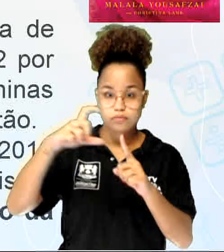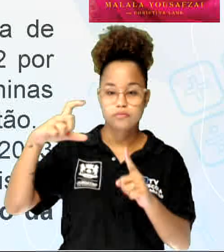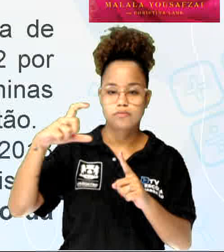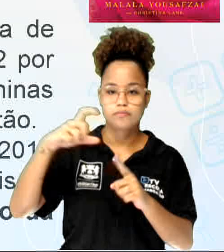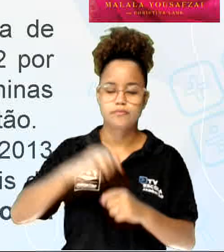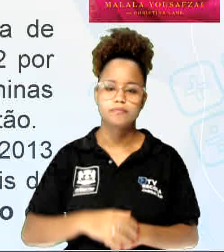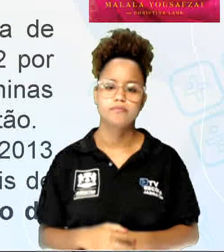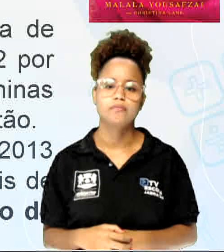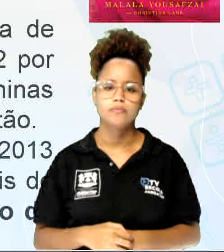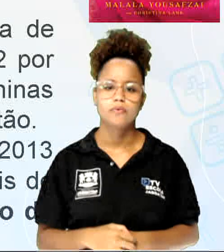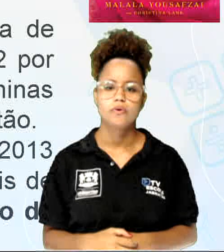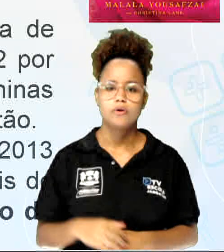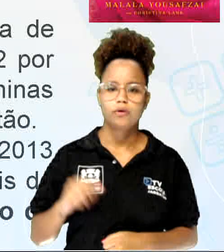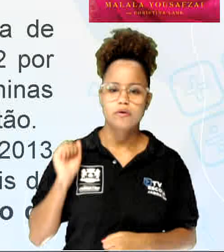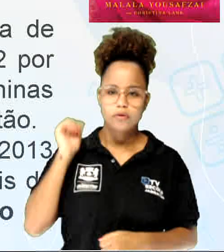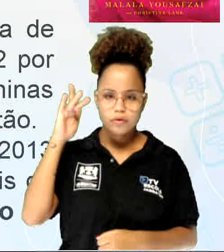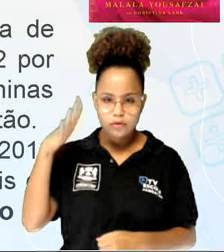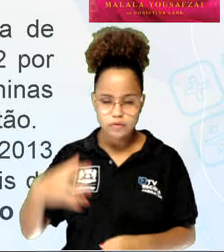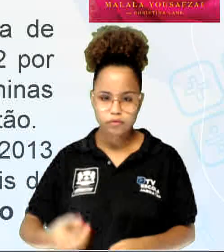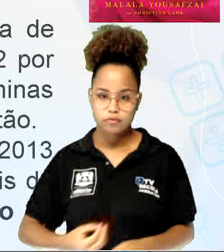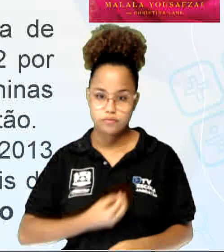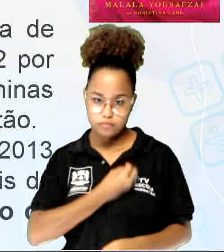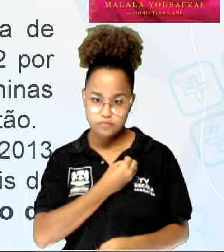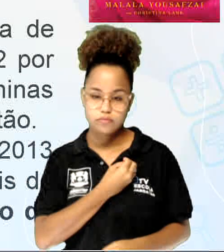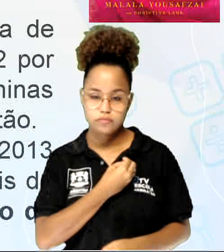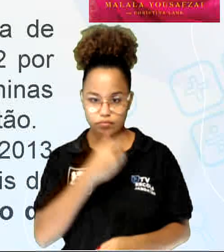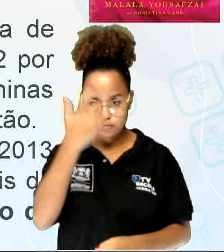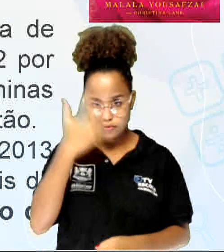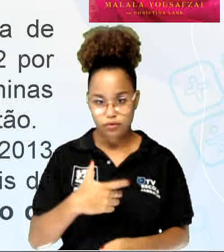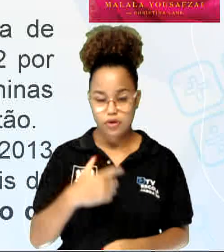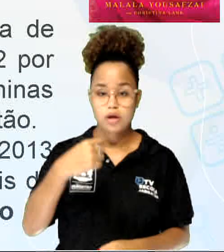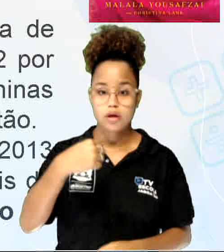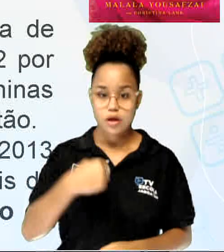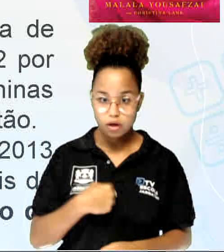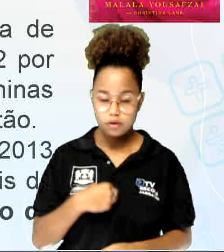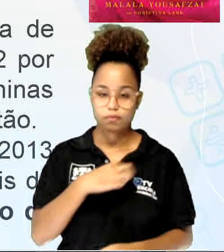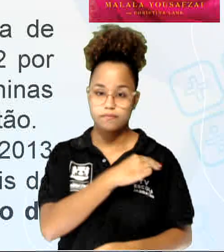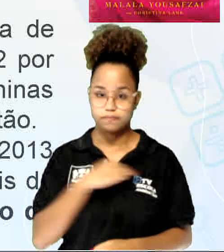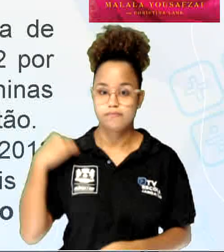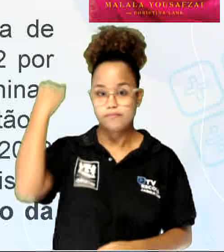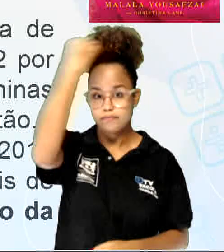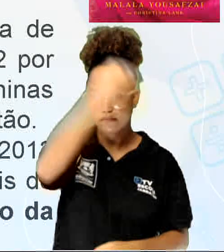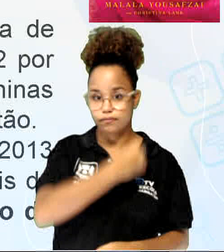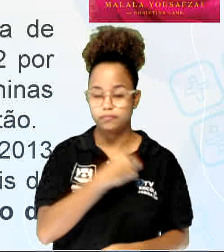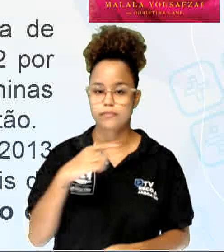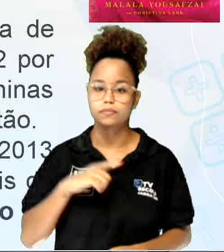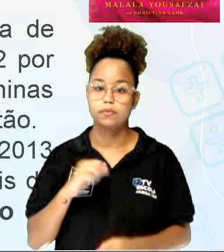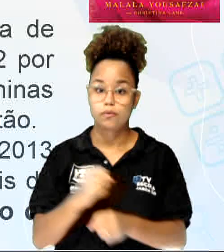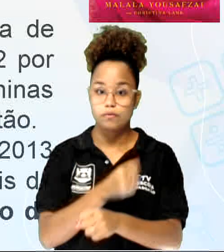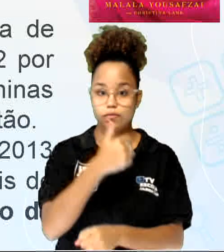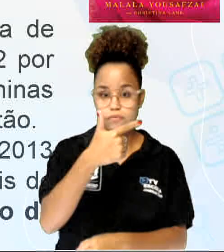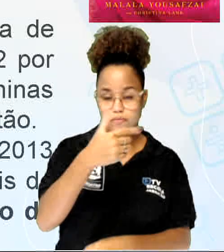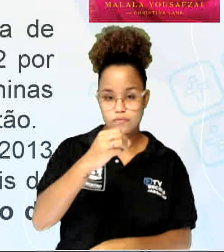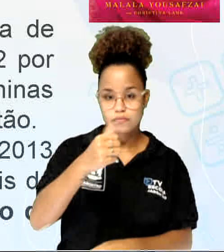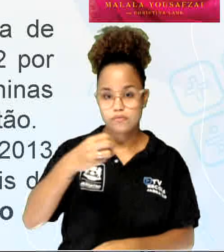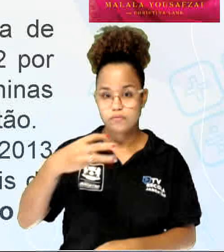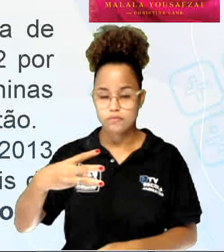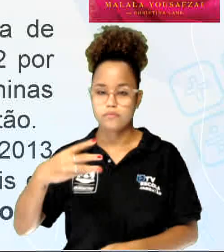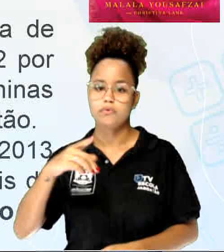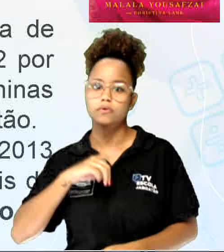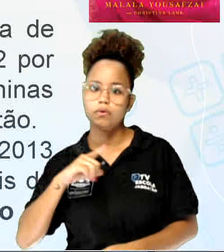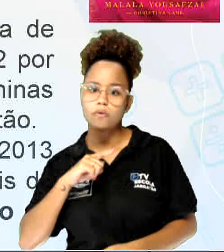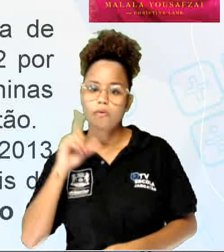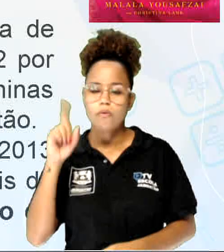Sua autobiografia, pessoal, cujo título é Eu Sou Malala, que foi lançada em 2013, tornou-se um best